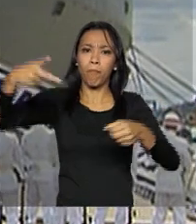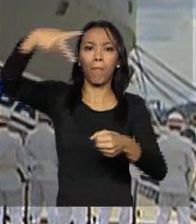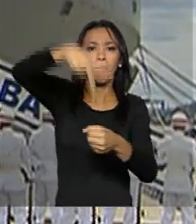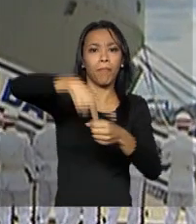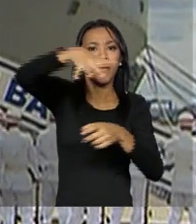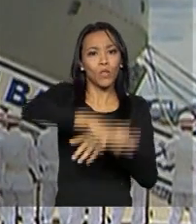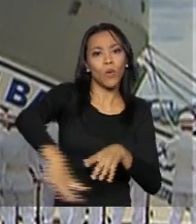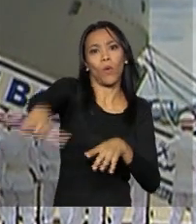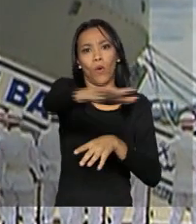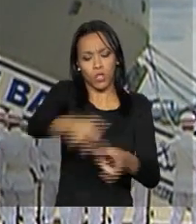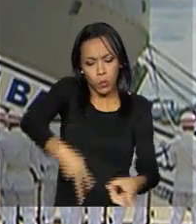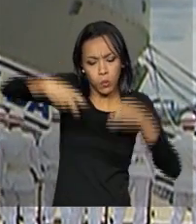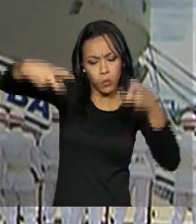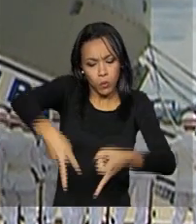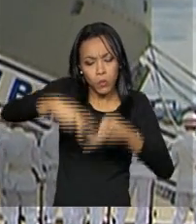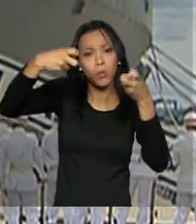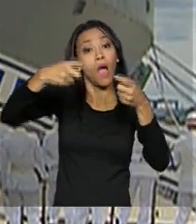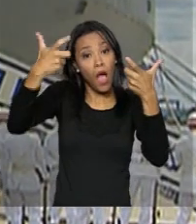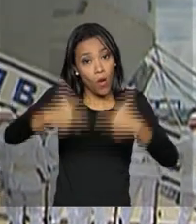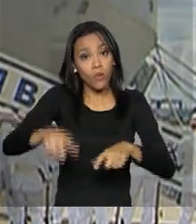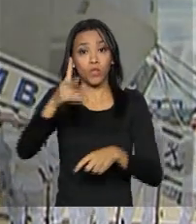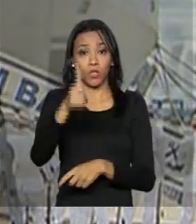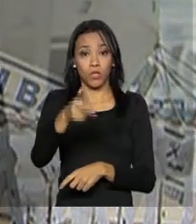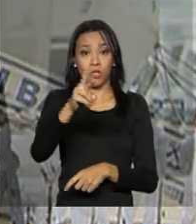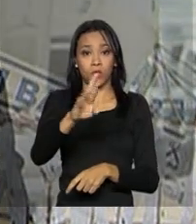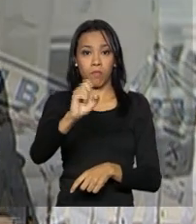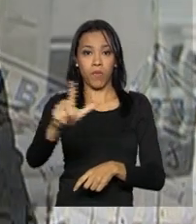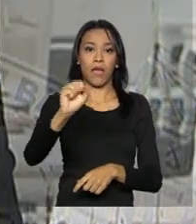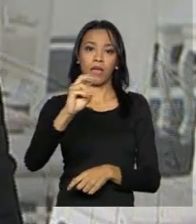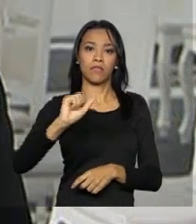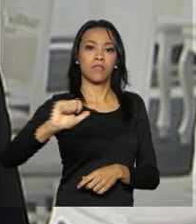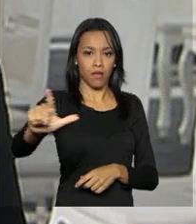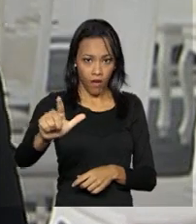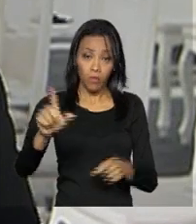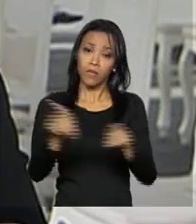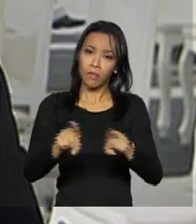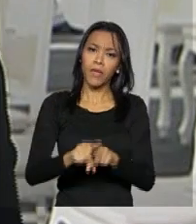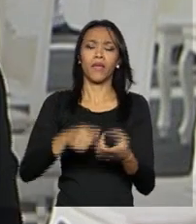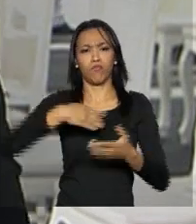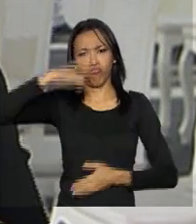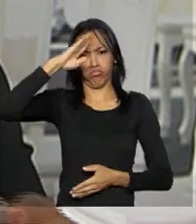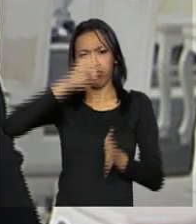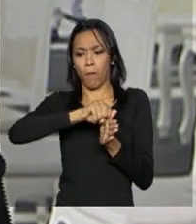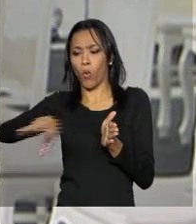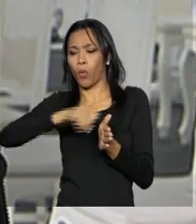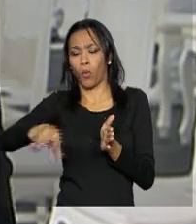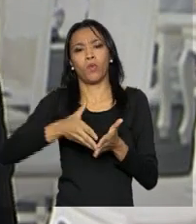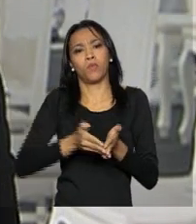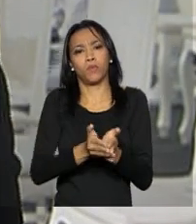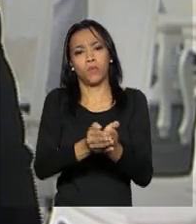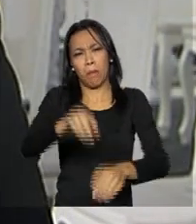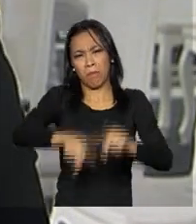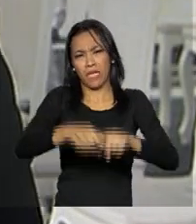as áreas onde é explorado o pré-sal. Ele também serve para o desembarque de tropas, de munições e de outros